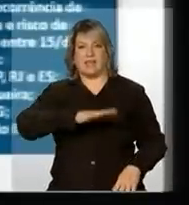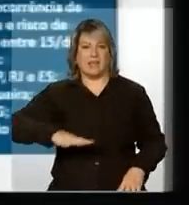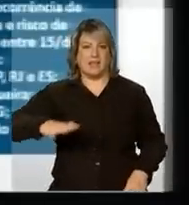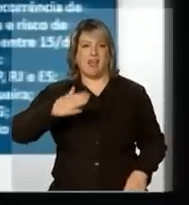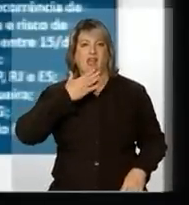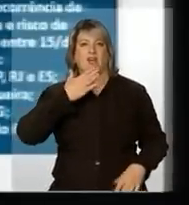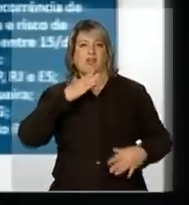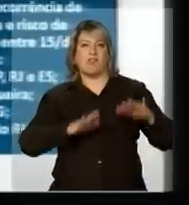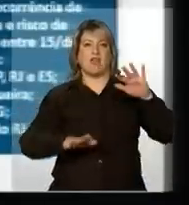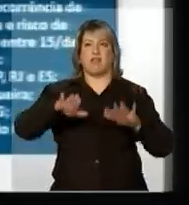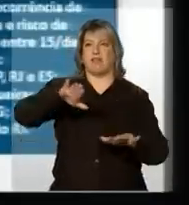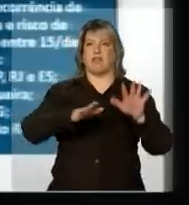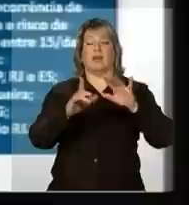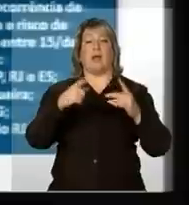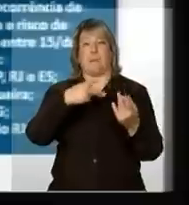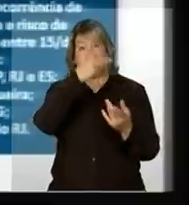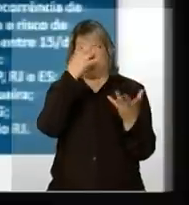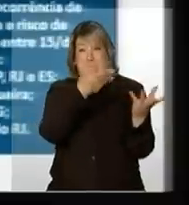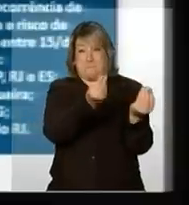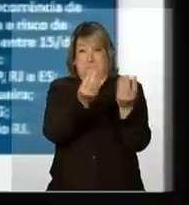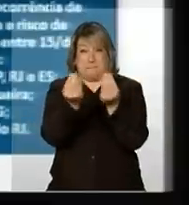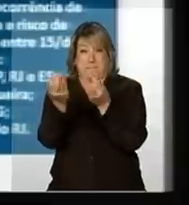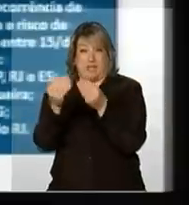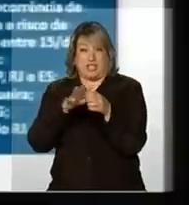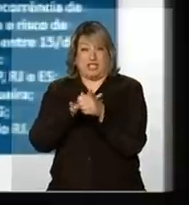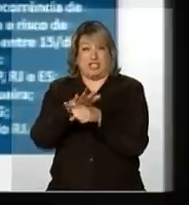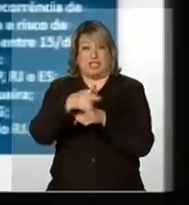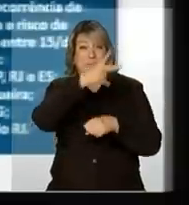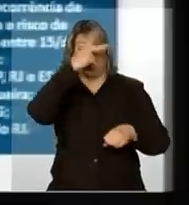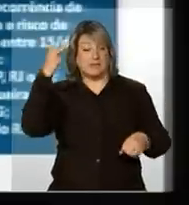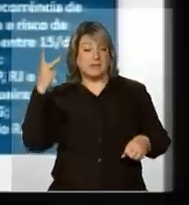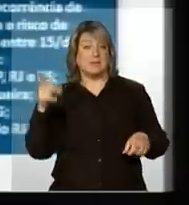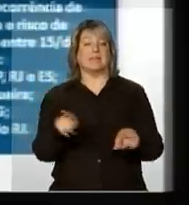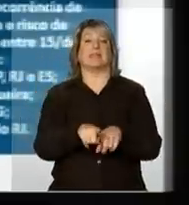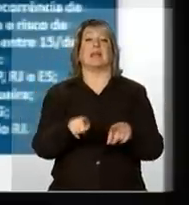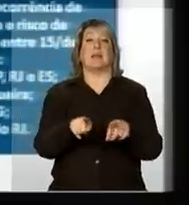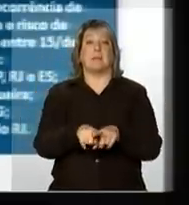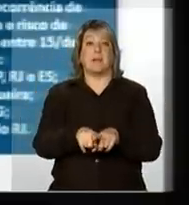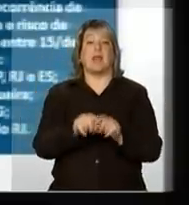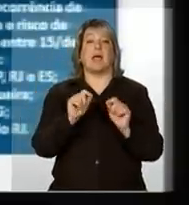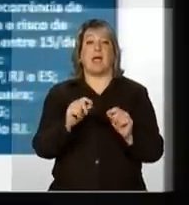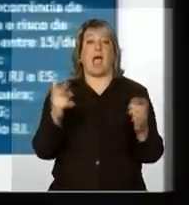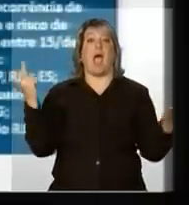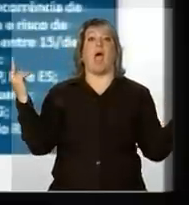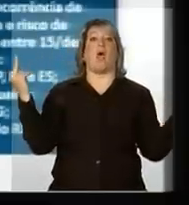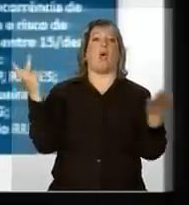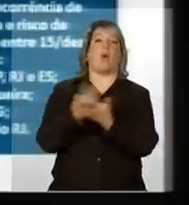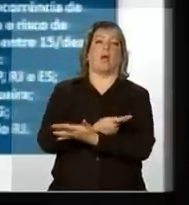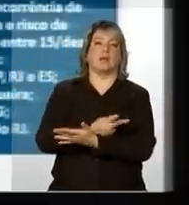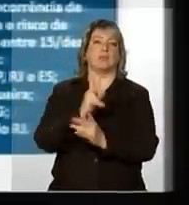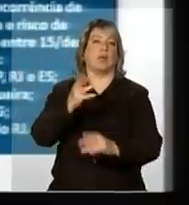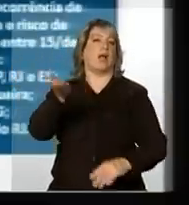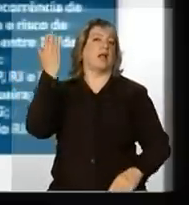concentração populacional muito grande, e onde há um registro histórico de eventos de altíssima